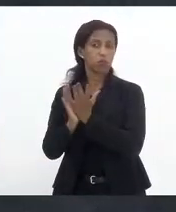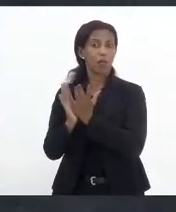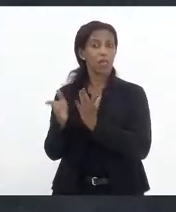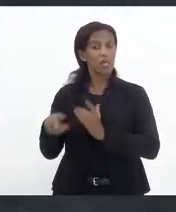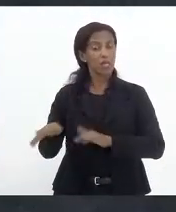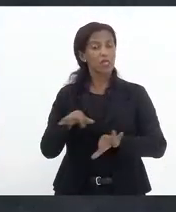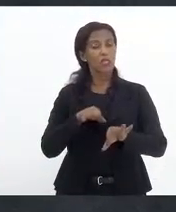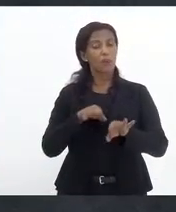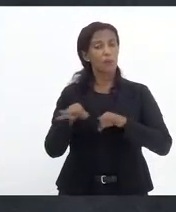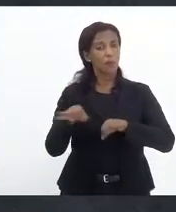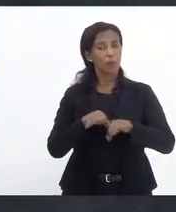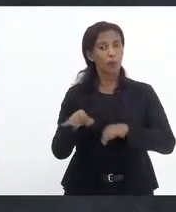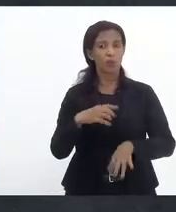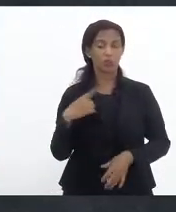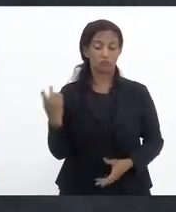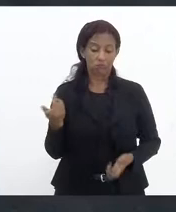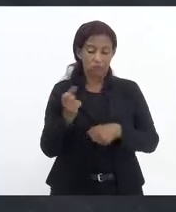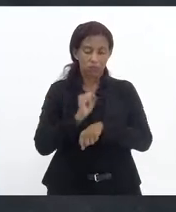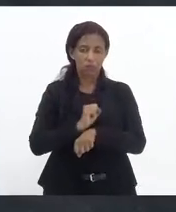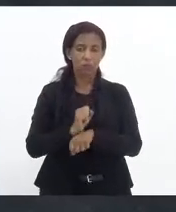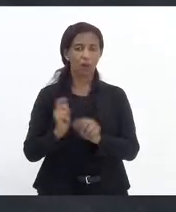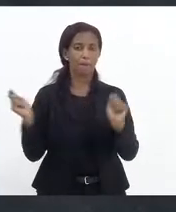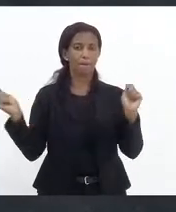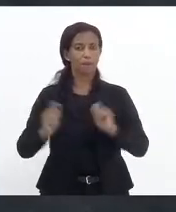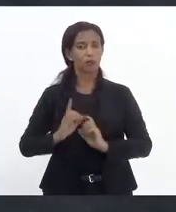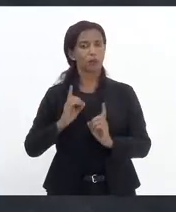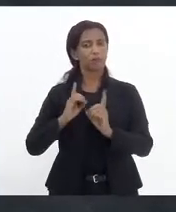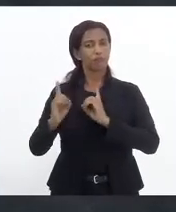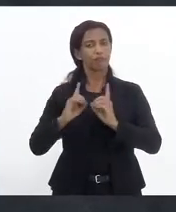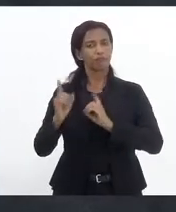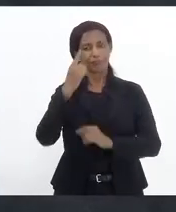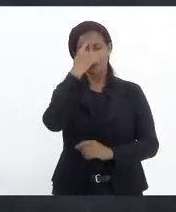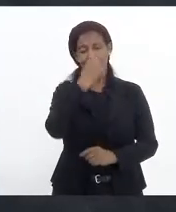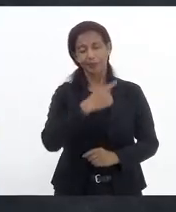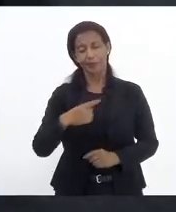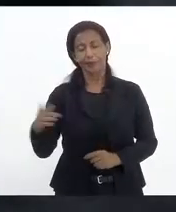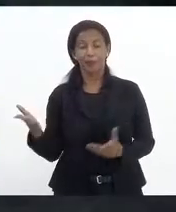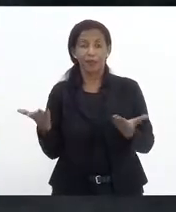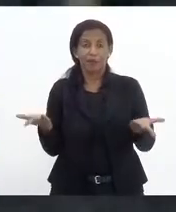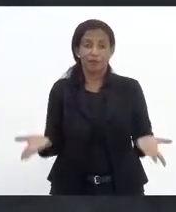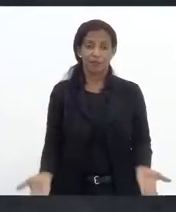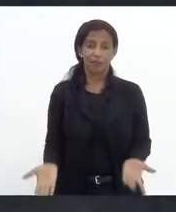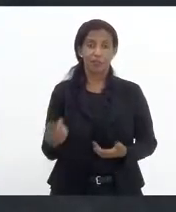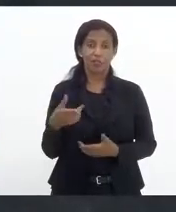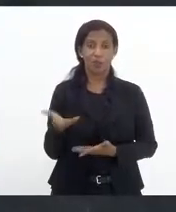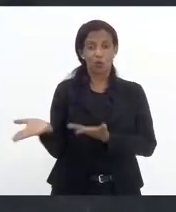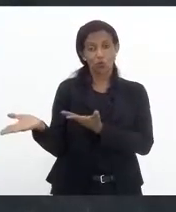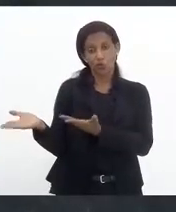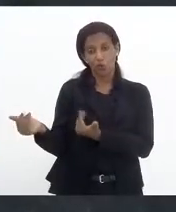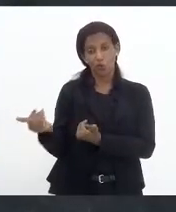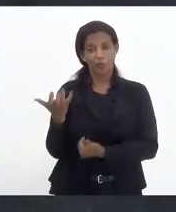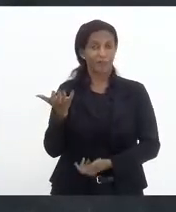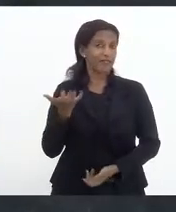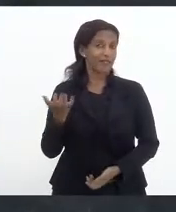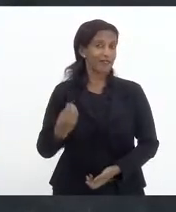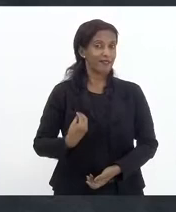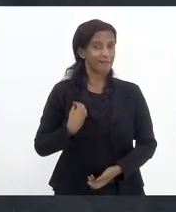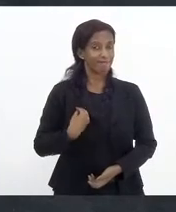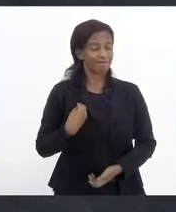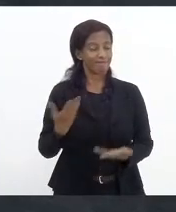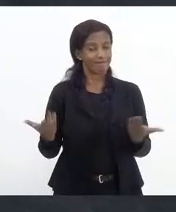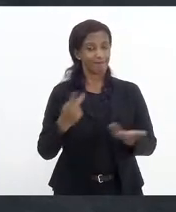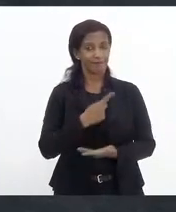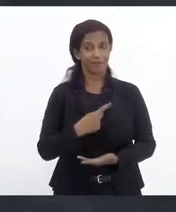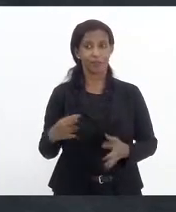esse é um projeto que nós esperamos que possa discutir na próxima semana. Afinal de contas, a nossa juventude quer viver, senhor presidente,